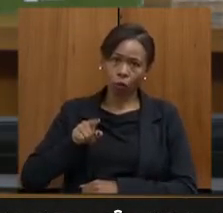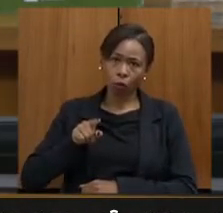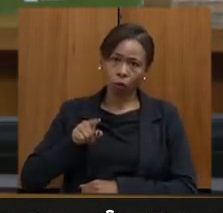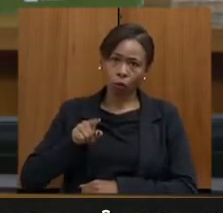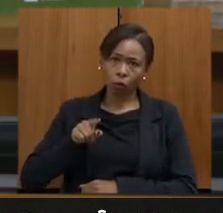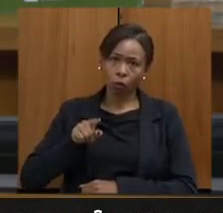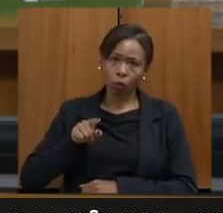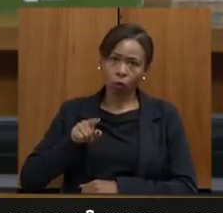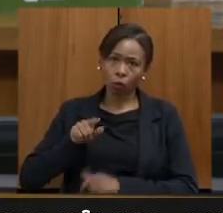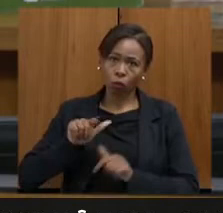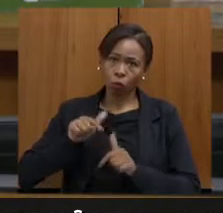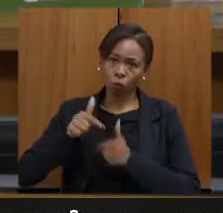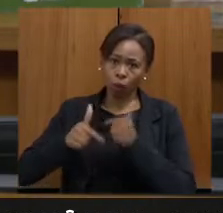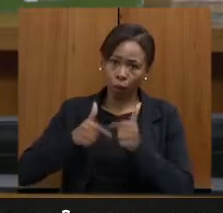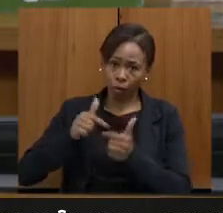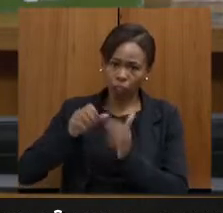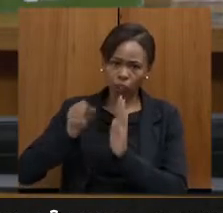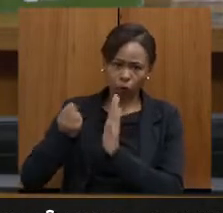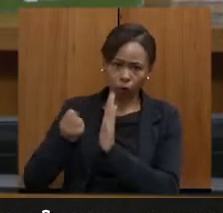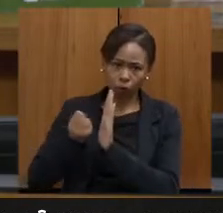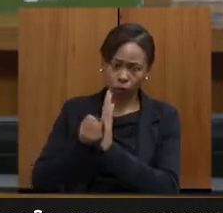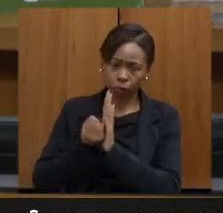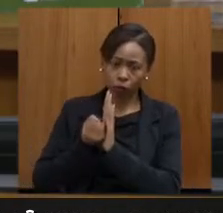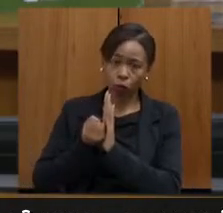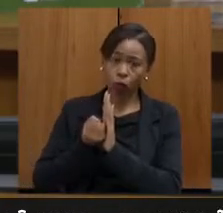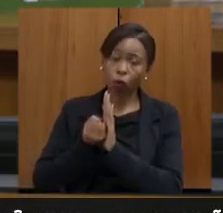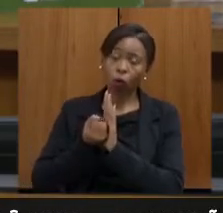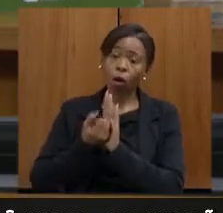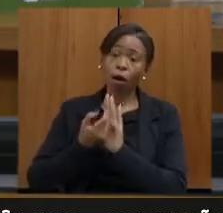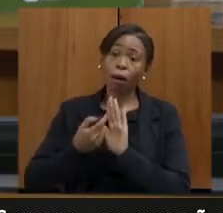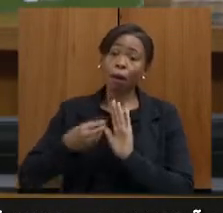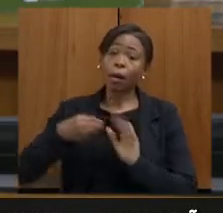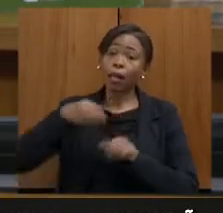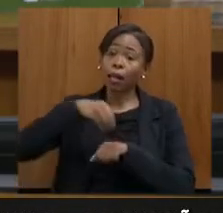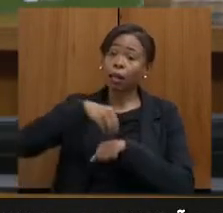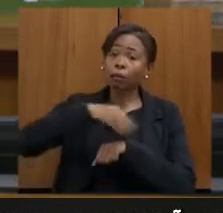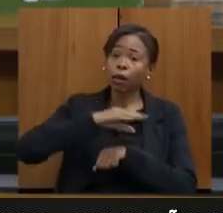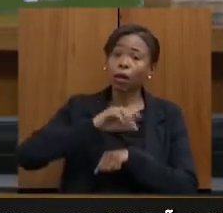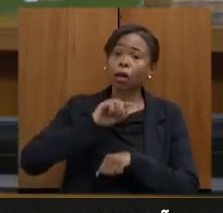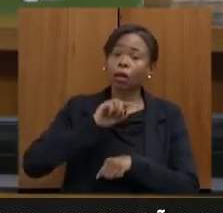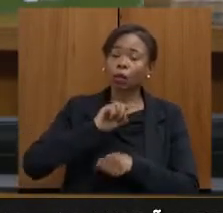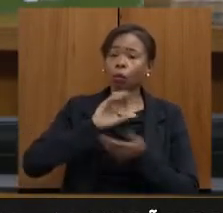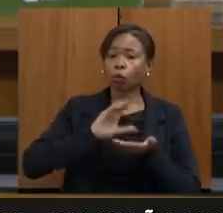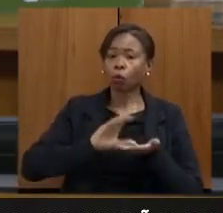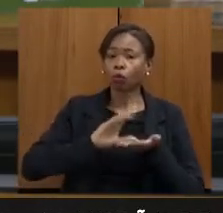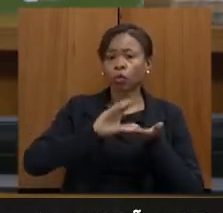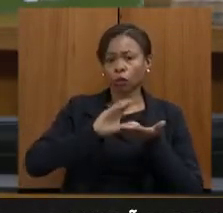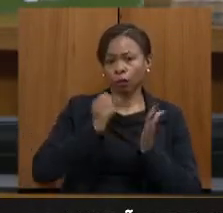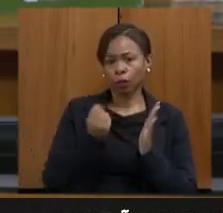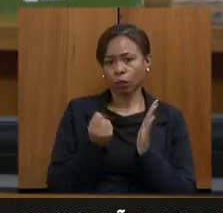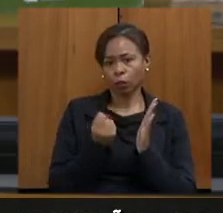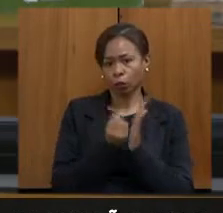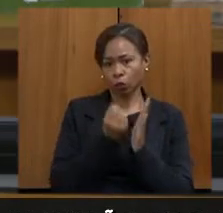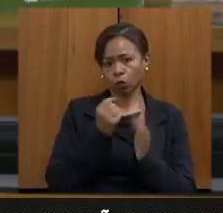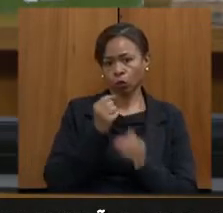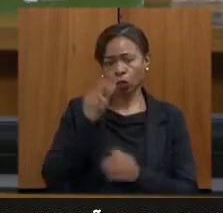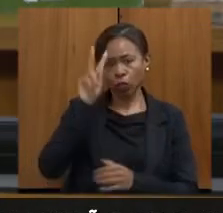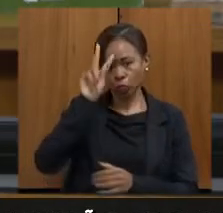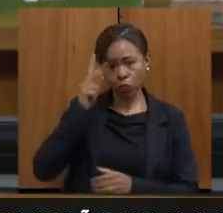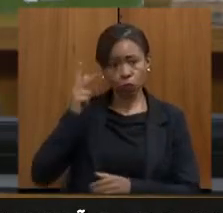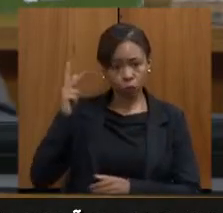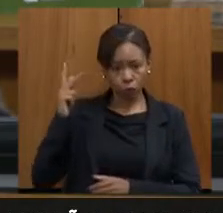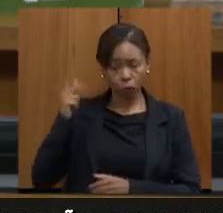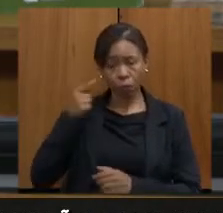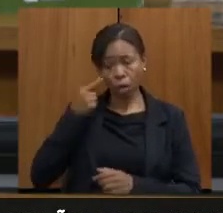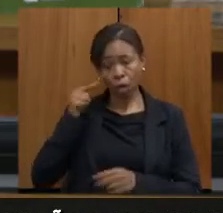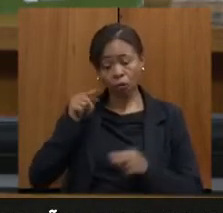o Conselho Estadual de Patrimônio Histórico, para que ele avalie o tombamento. E vamos